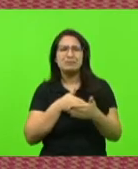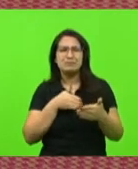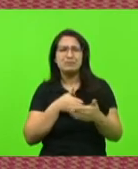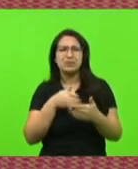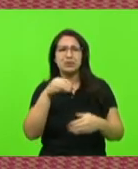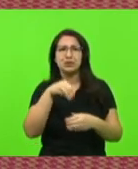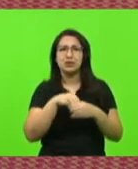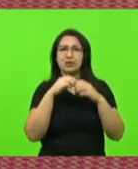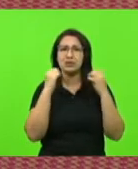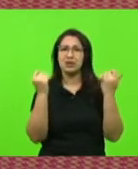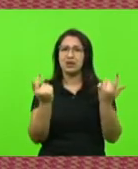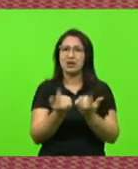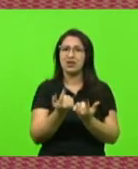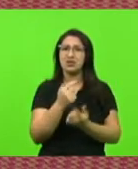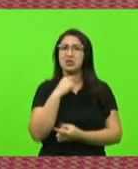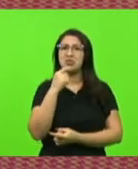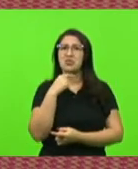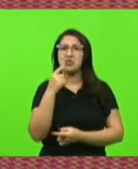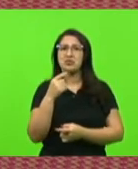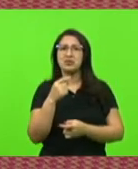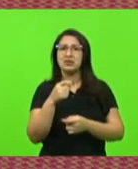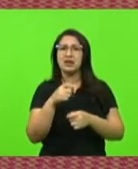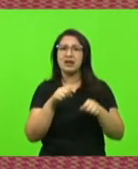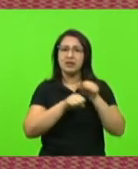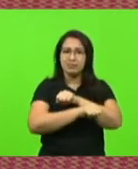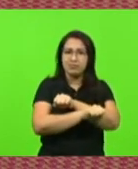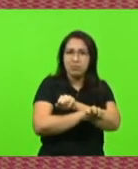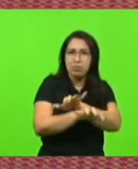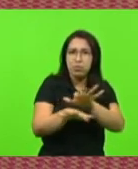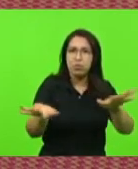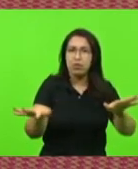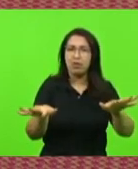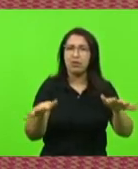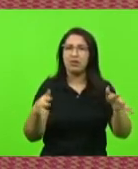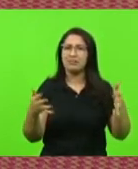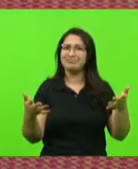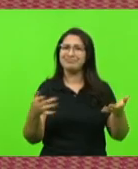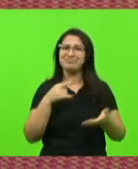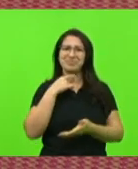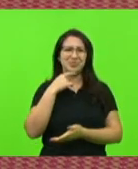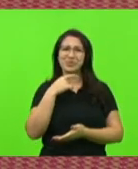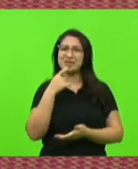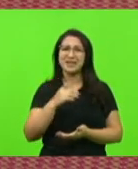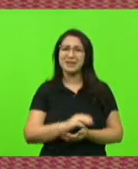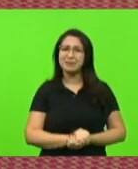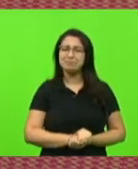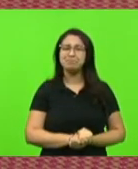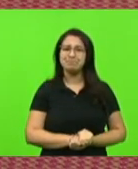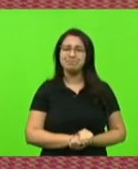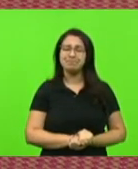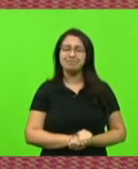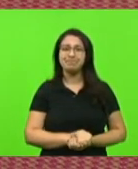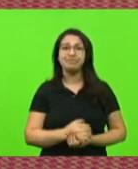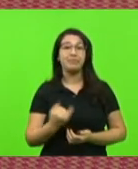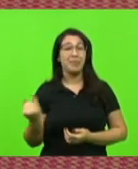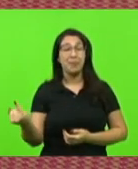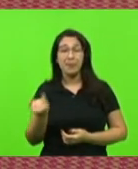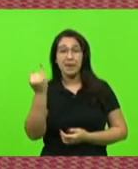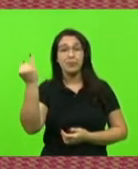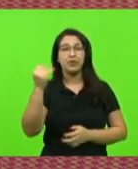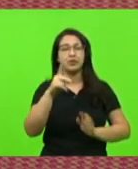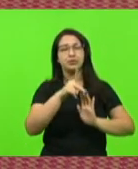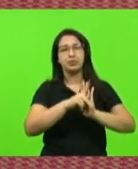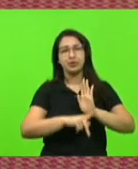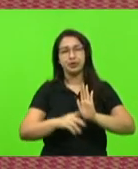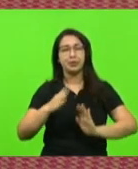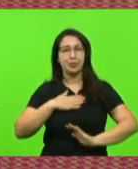dessa casa, ela não consegue passar por essas barreiras aqui, por essas paredes e por esses vidros. importantíssimo projeto meu